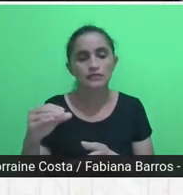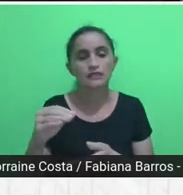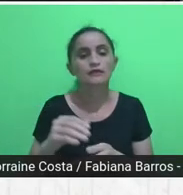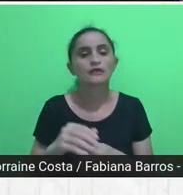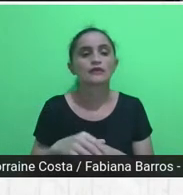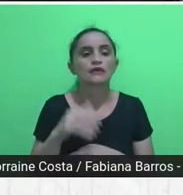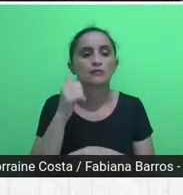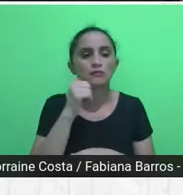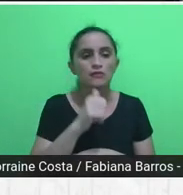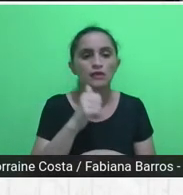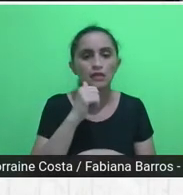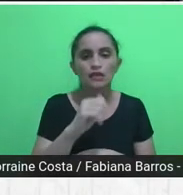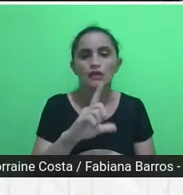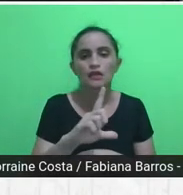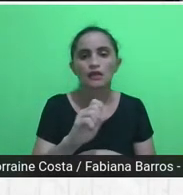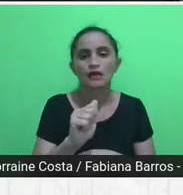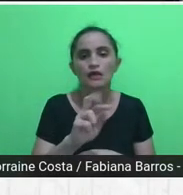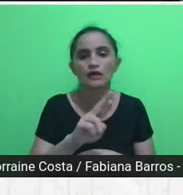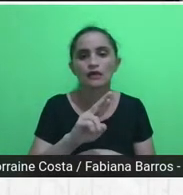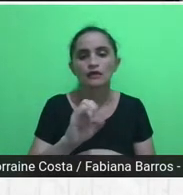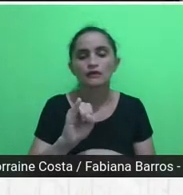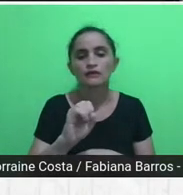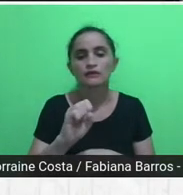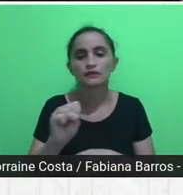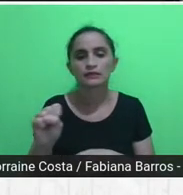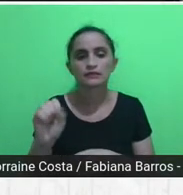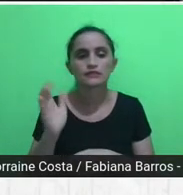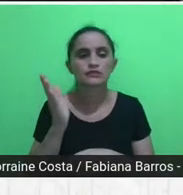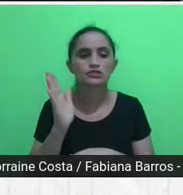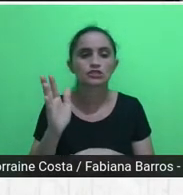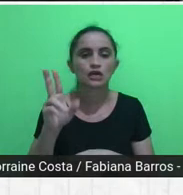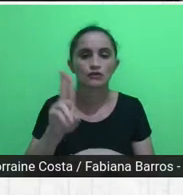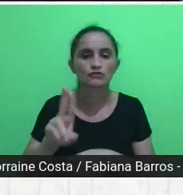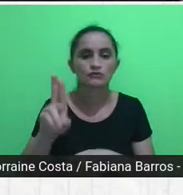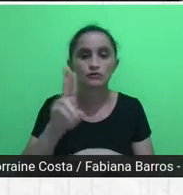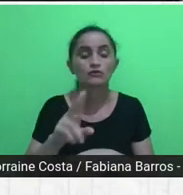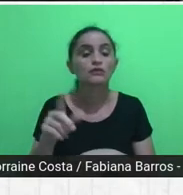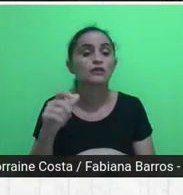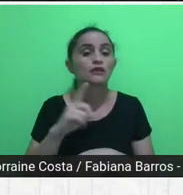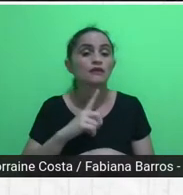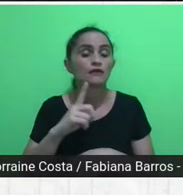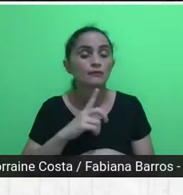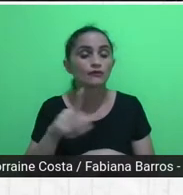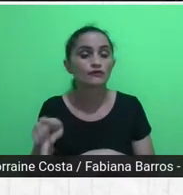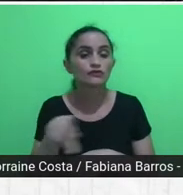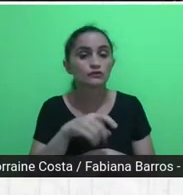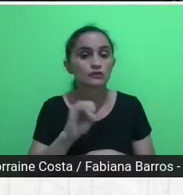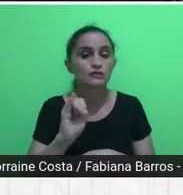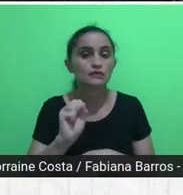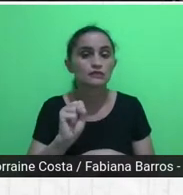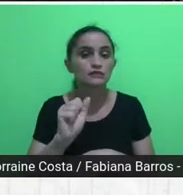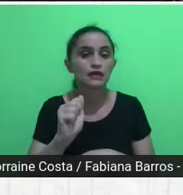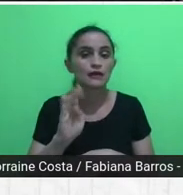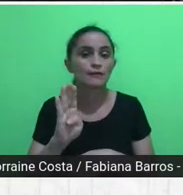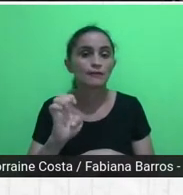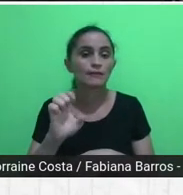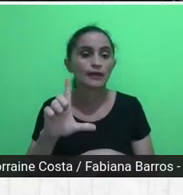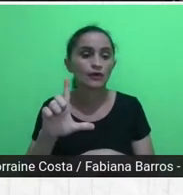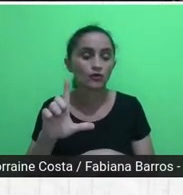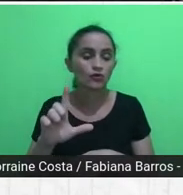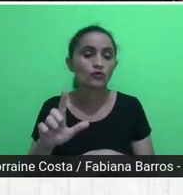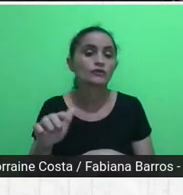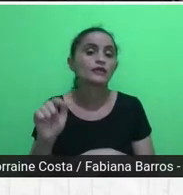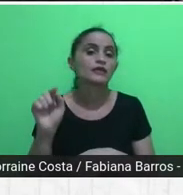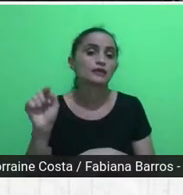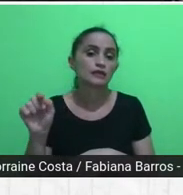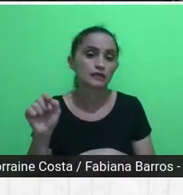UFPB, que foi orientada pela professora Isabel Medeiro, e que hoje é nossa aluna na especialização. Então, ela também